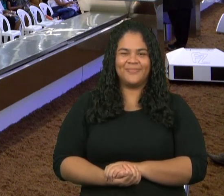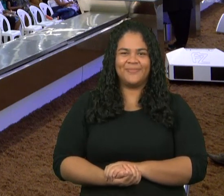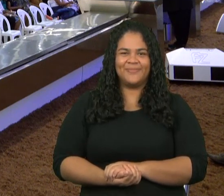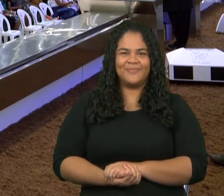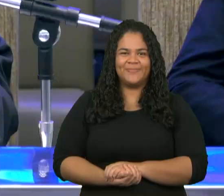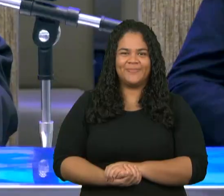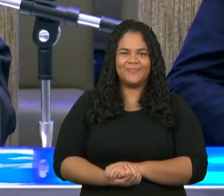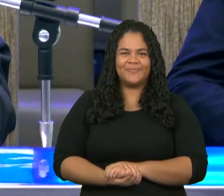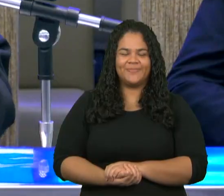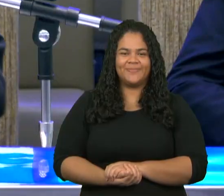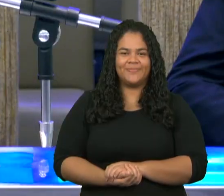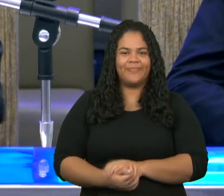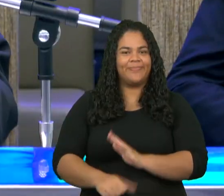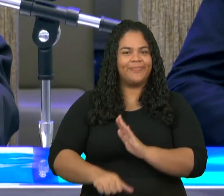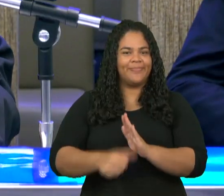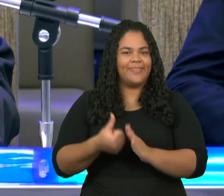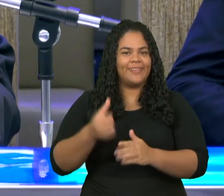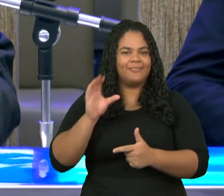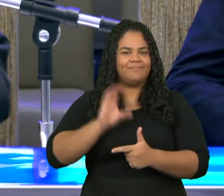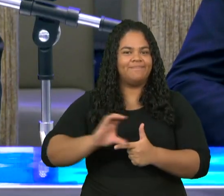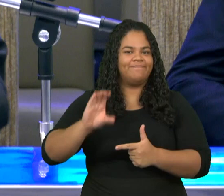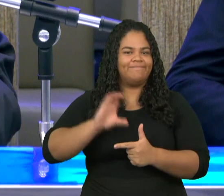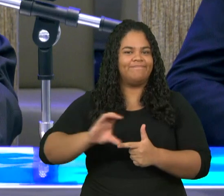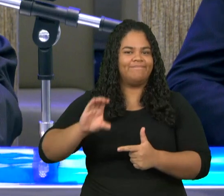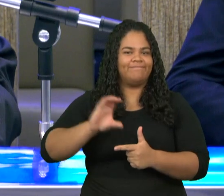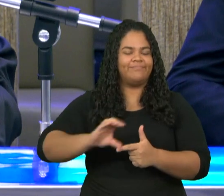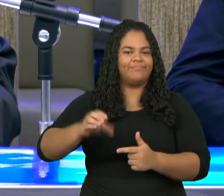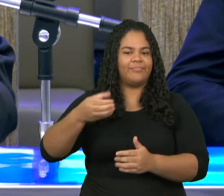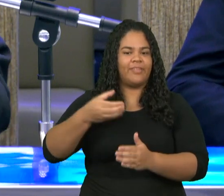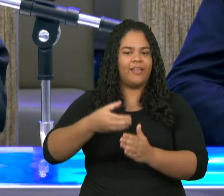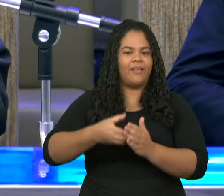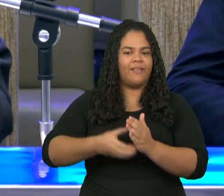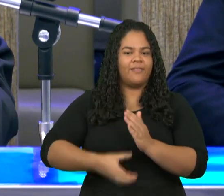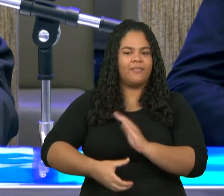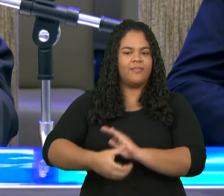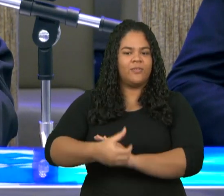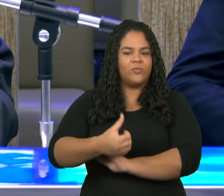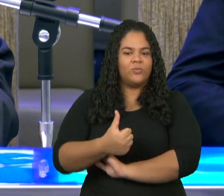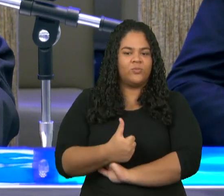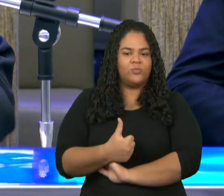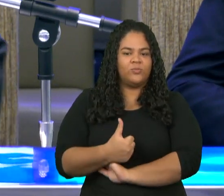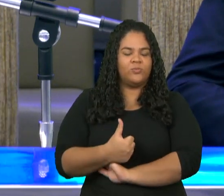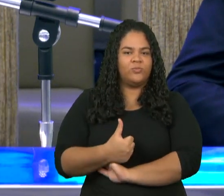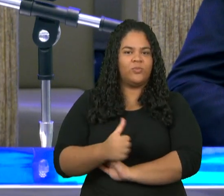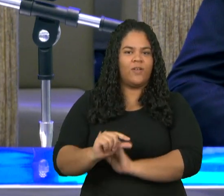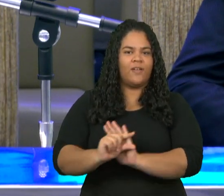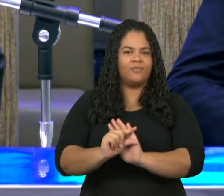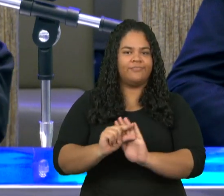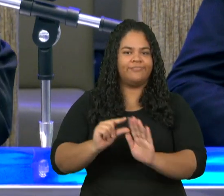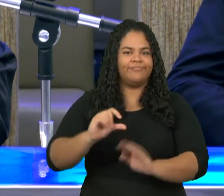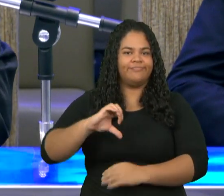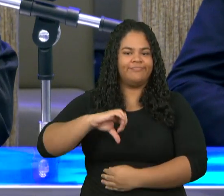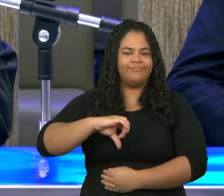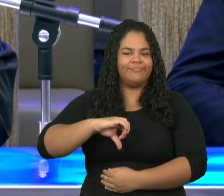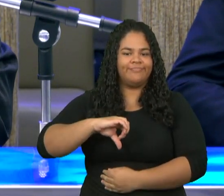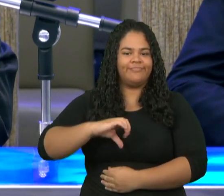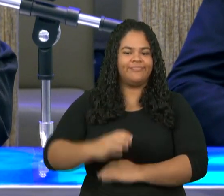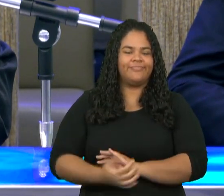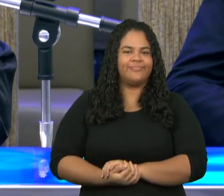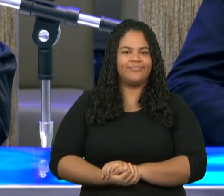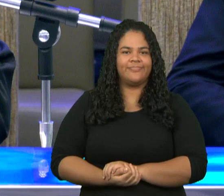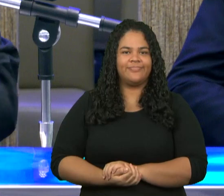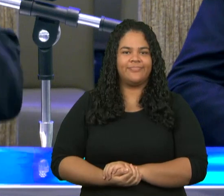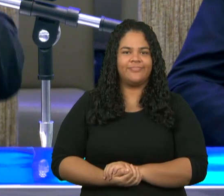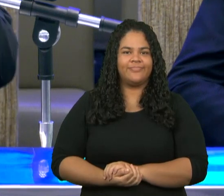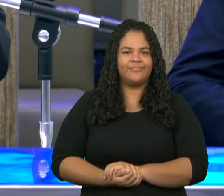primeira carta de Paulo aos Coríntios capítulo 1 e o versículo 9 ele